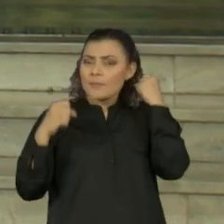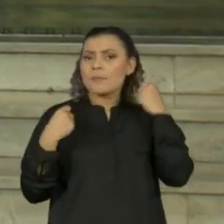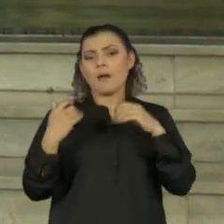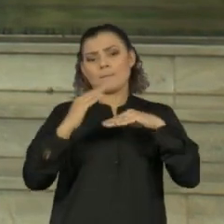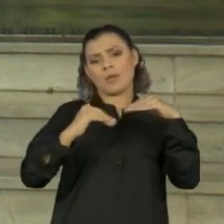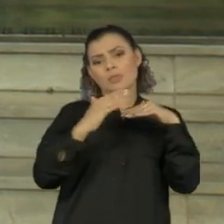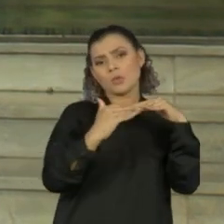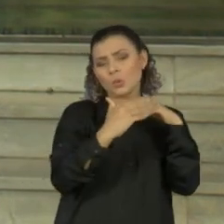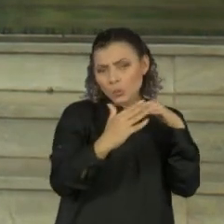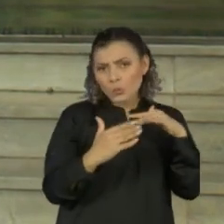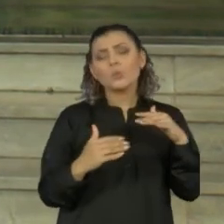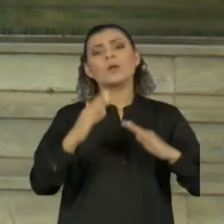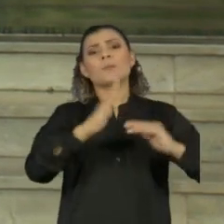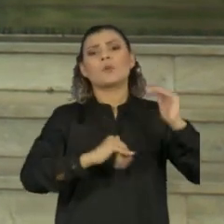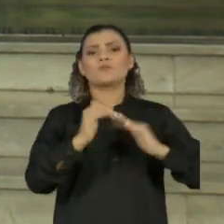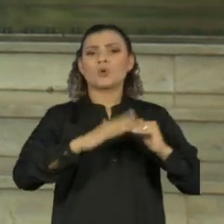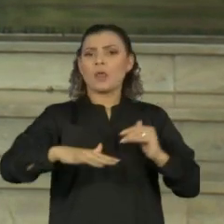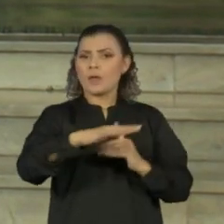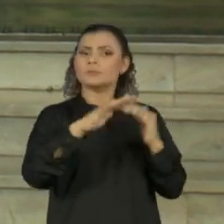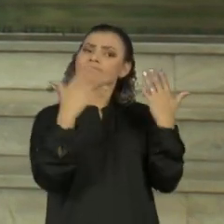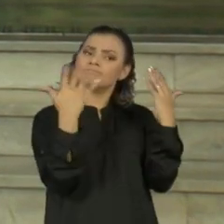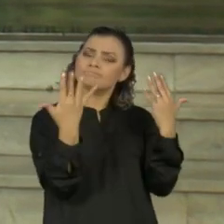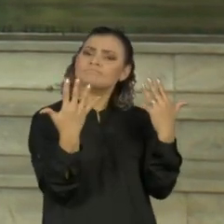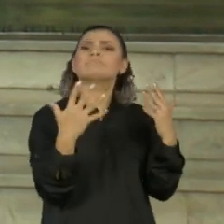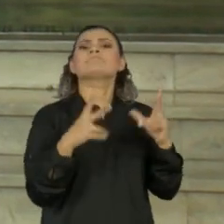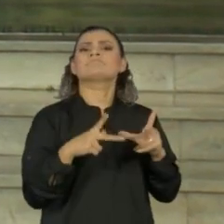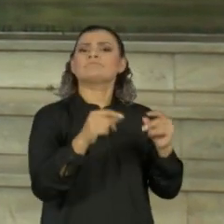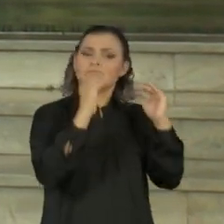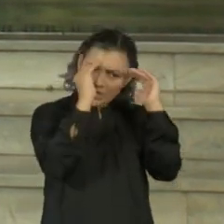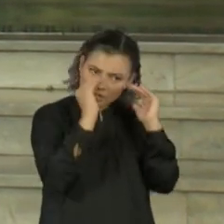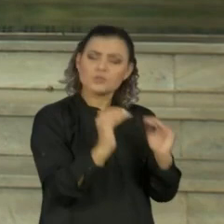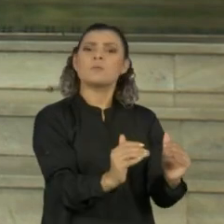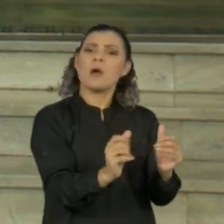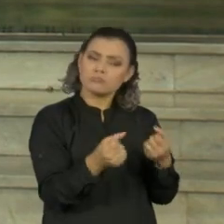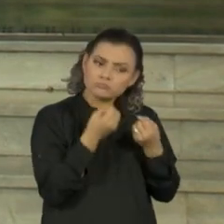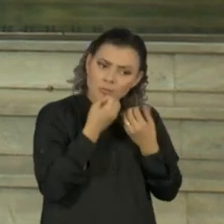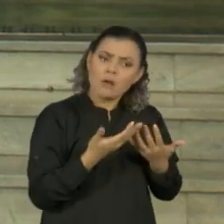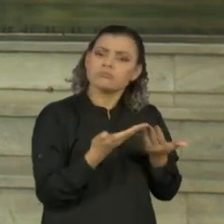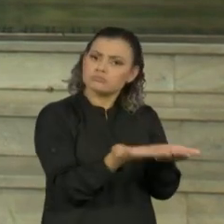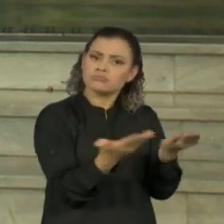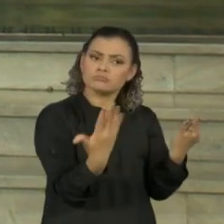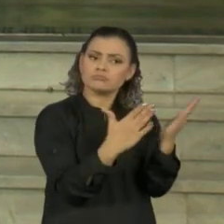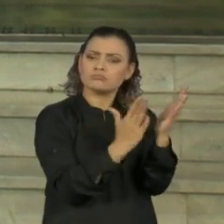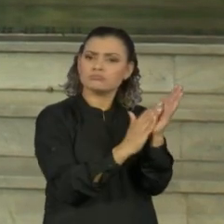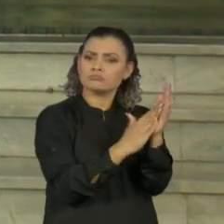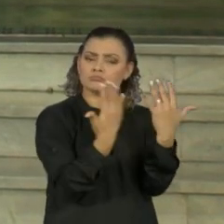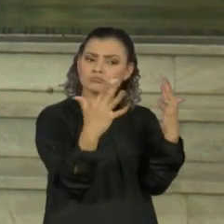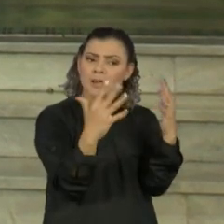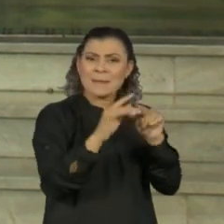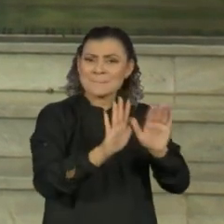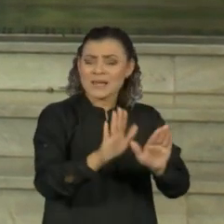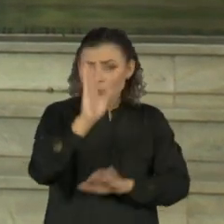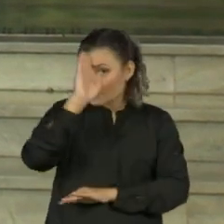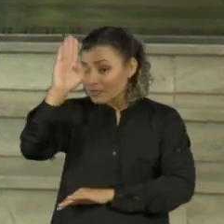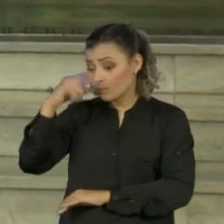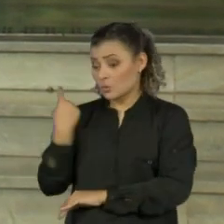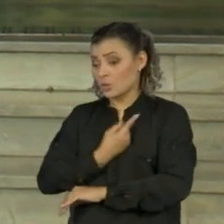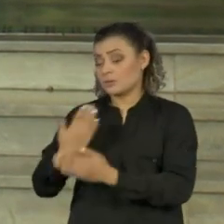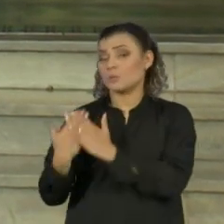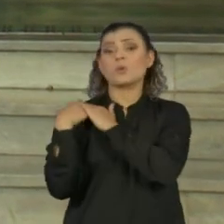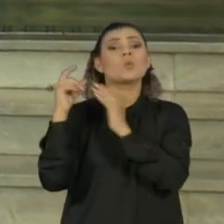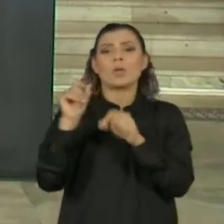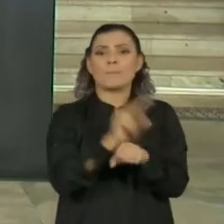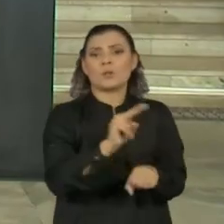manicures, profissionais que merecem todo o respeito, mas o nosso maior respeito por esses profissionais é garantir a sua